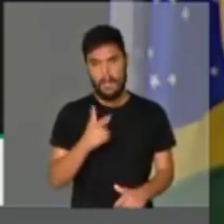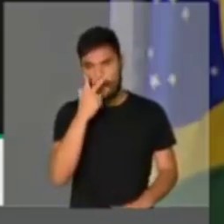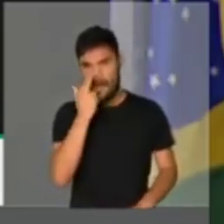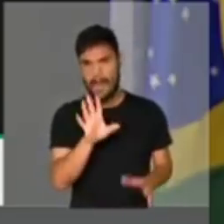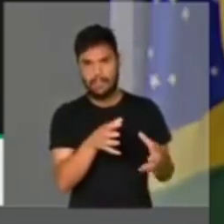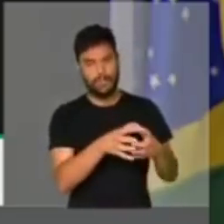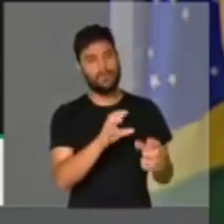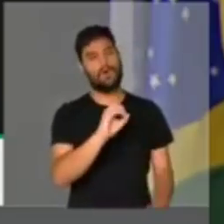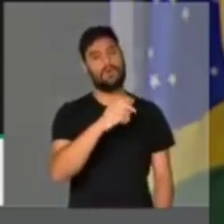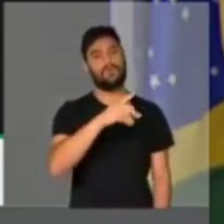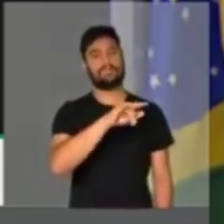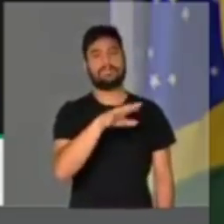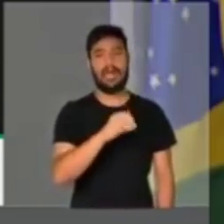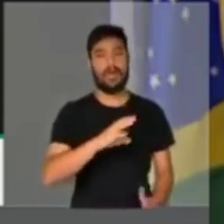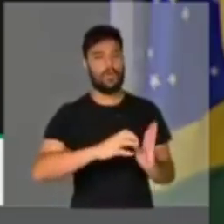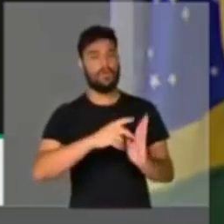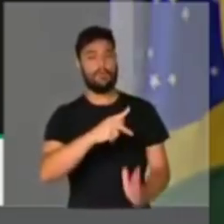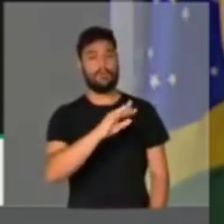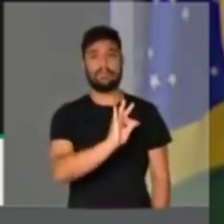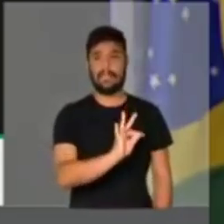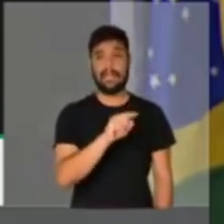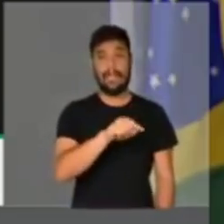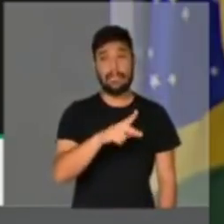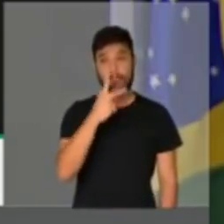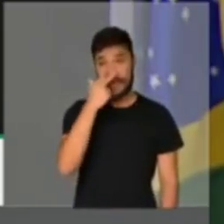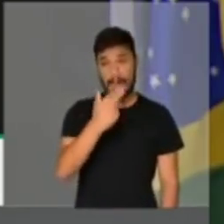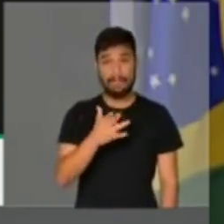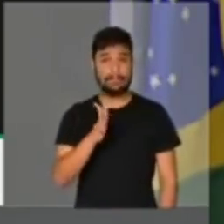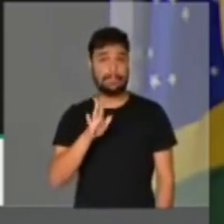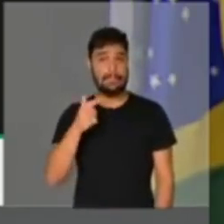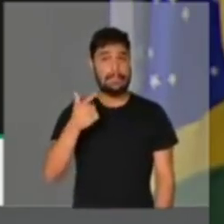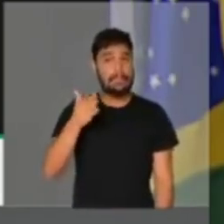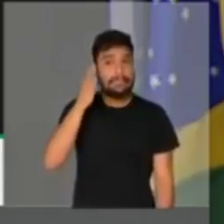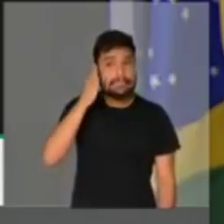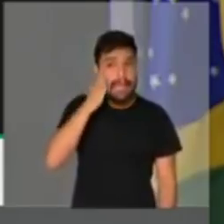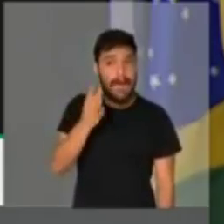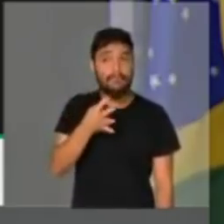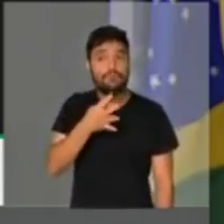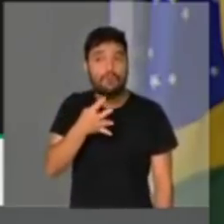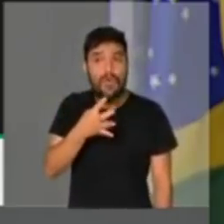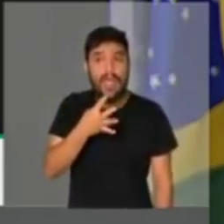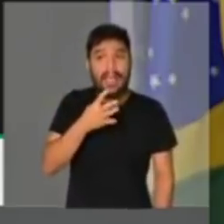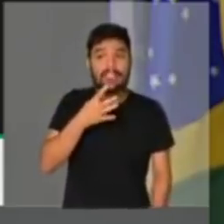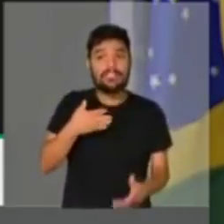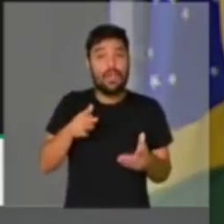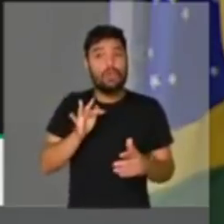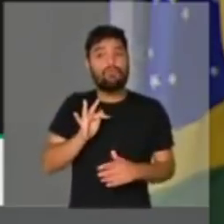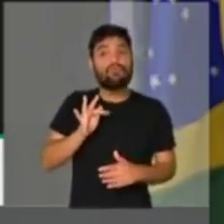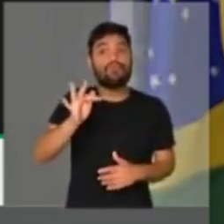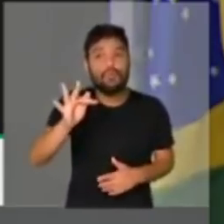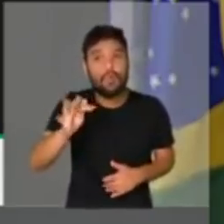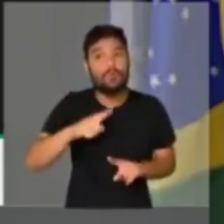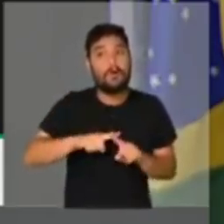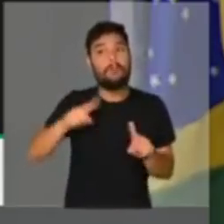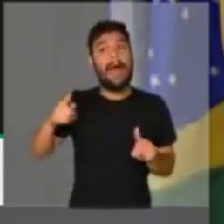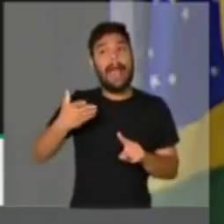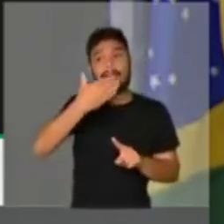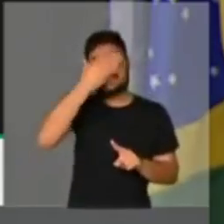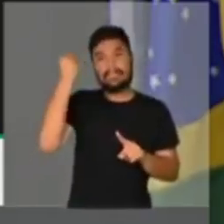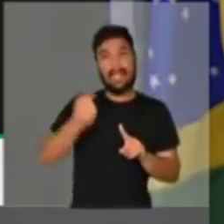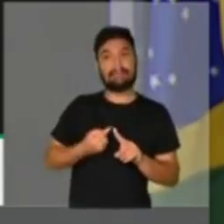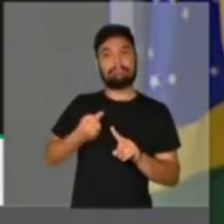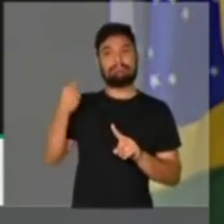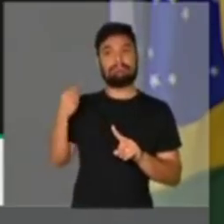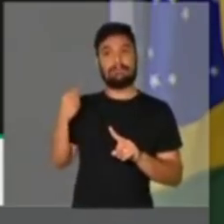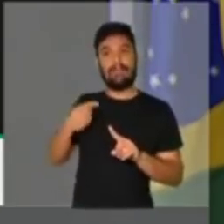oposição, os petistas, são uma espécie de vidente com Alzheimer. Eles sabem exatamente tudo o que vai acontecer durante os próximos 4